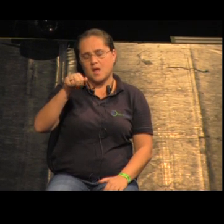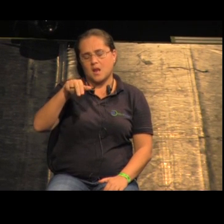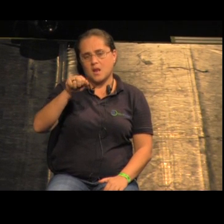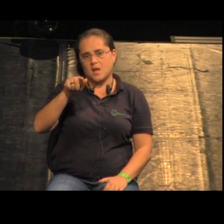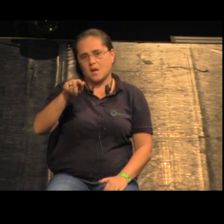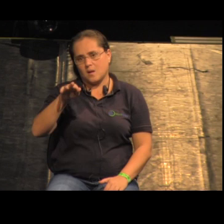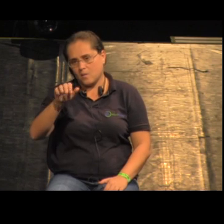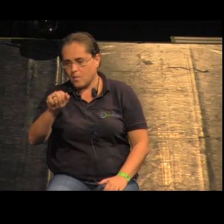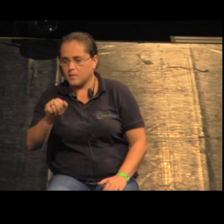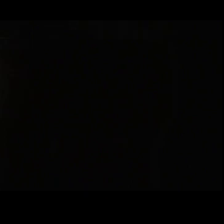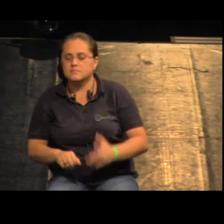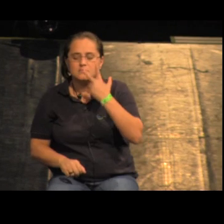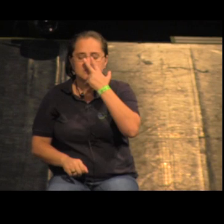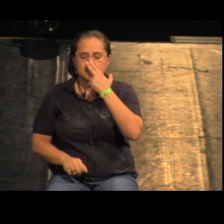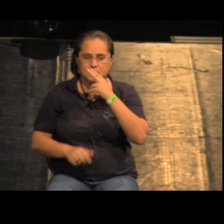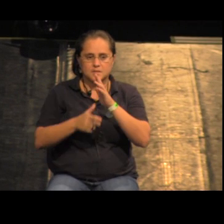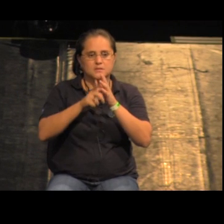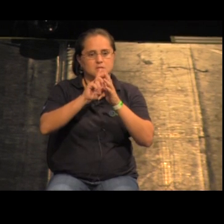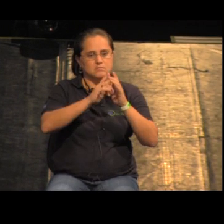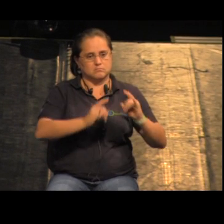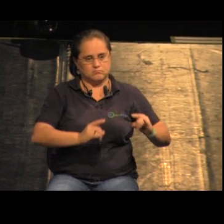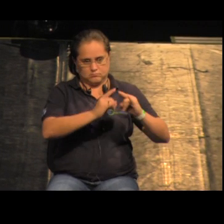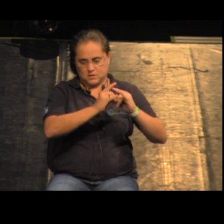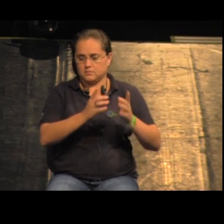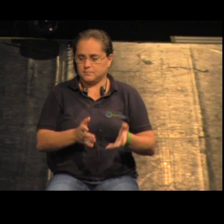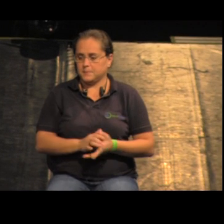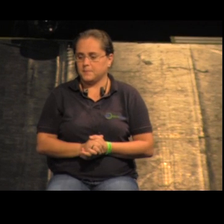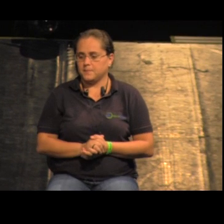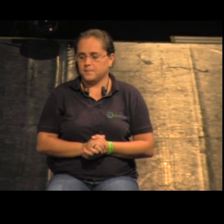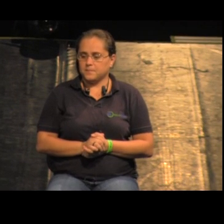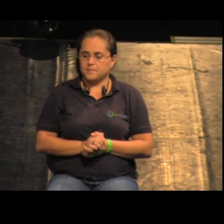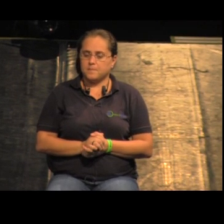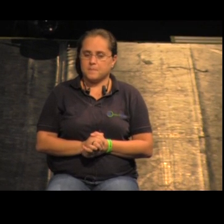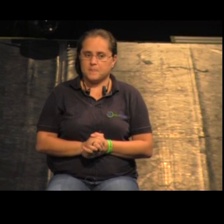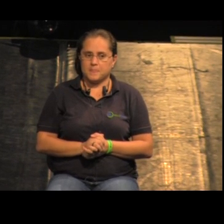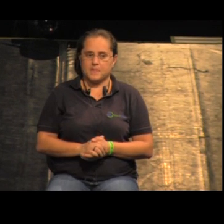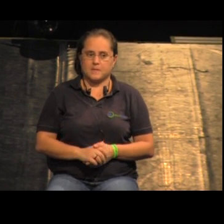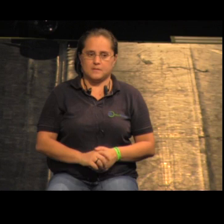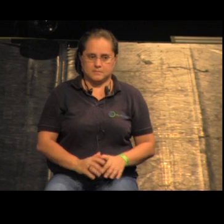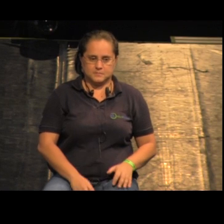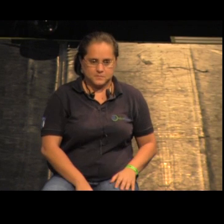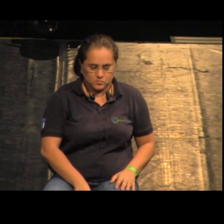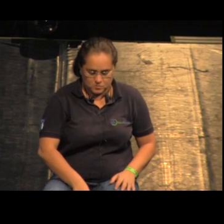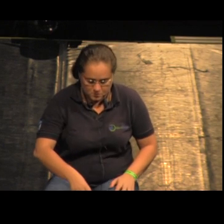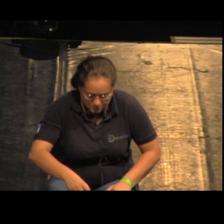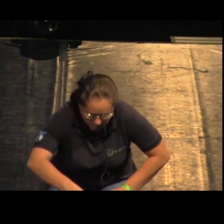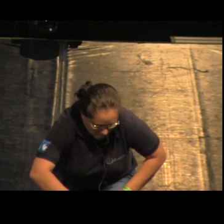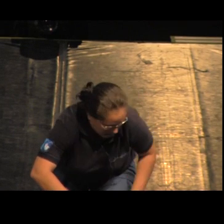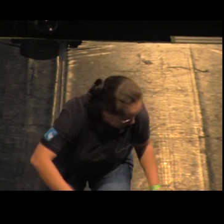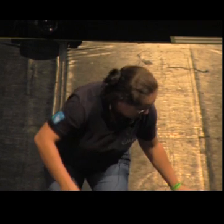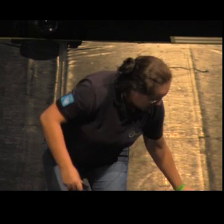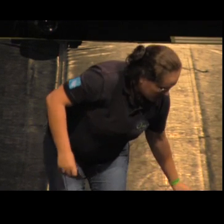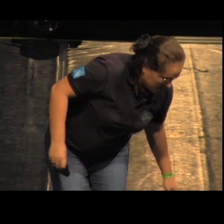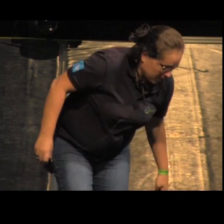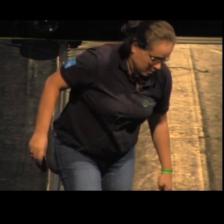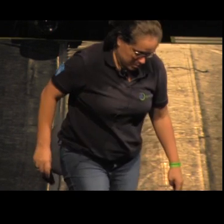pouco antes dele fazer a Torre Eiffel essa Torre Eiffel deitada aqui foi o primeiro ensaio e aqui a gente está sentado do lado de